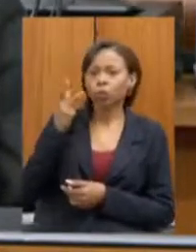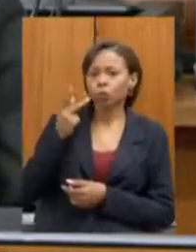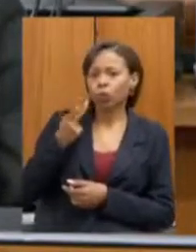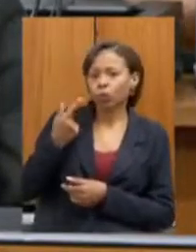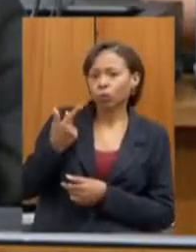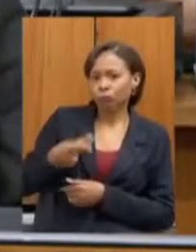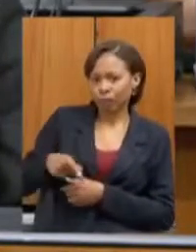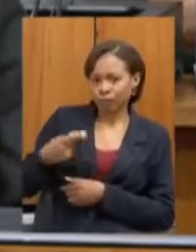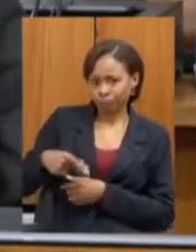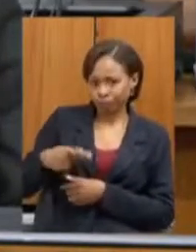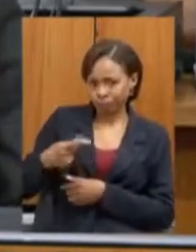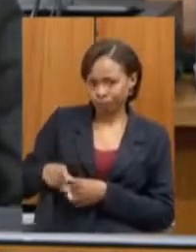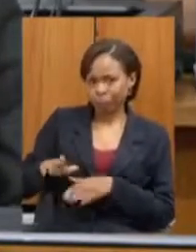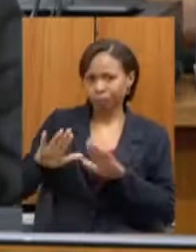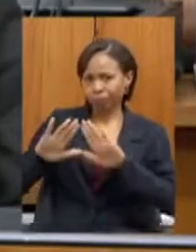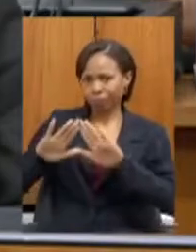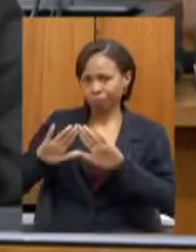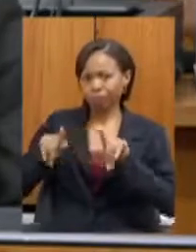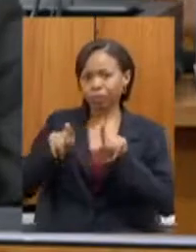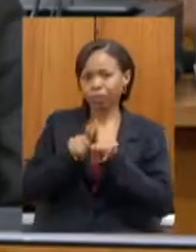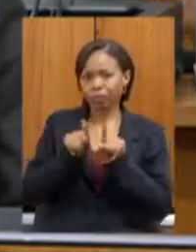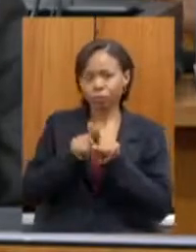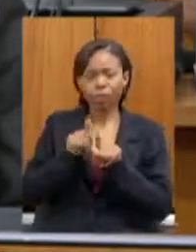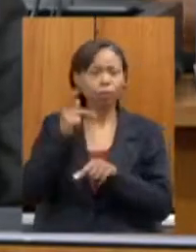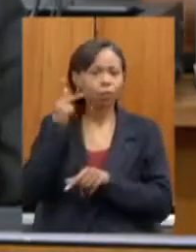parlamentares do Congresso Nacional,